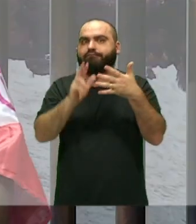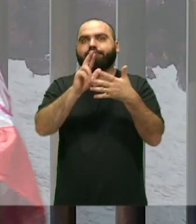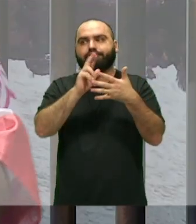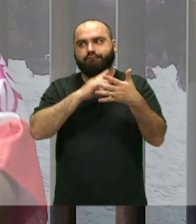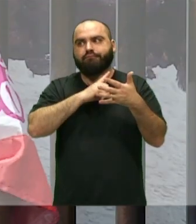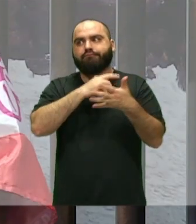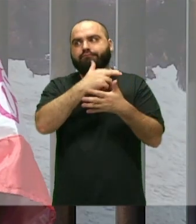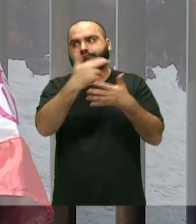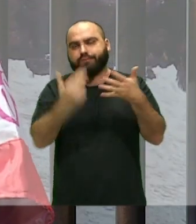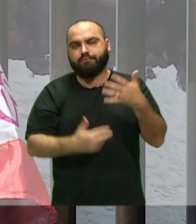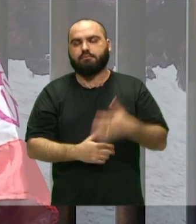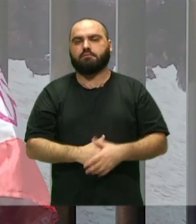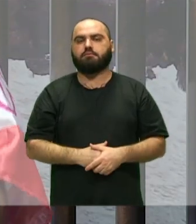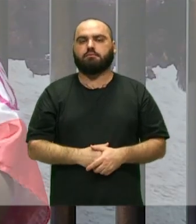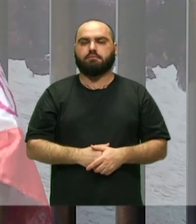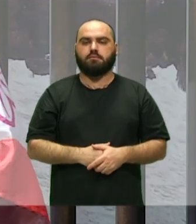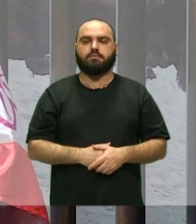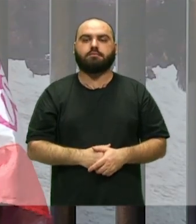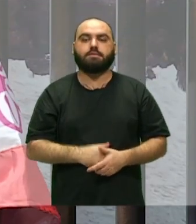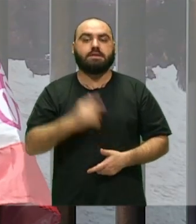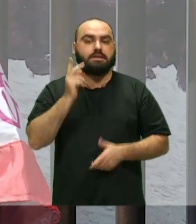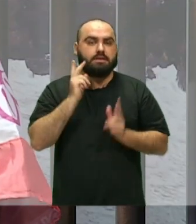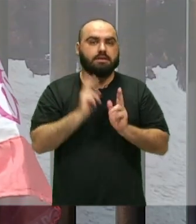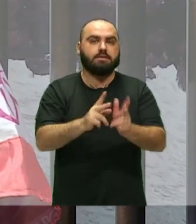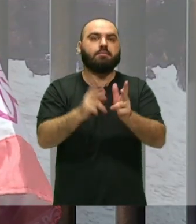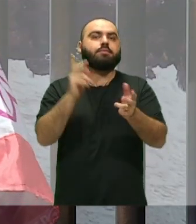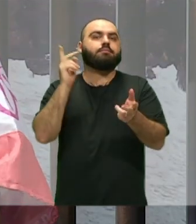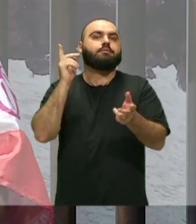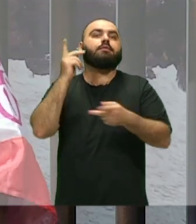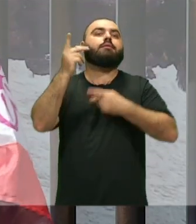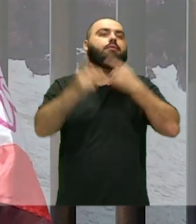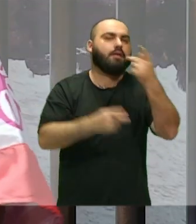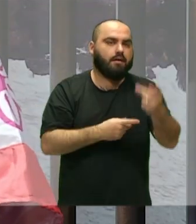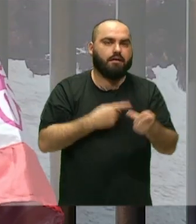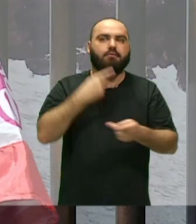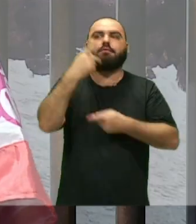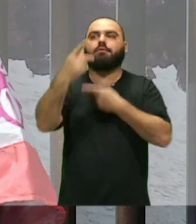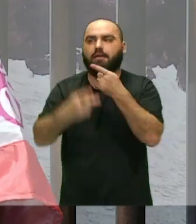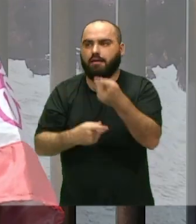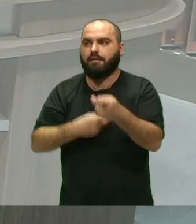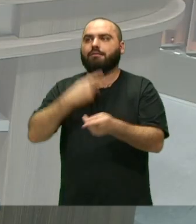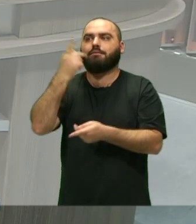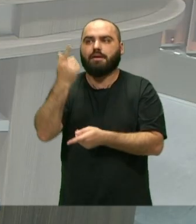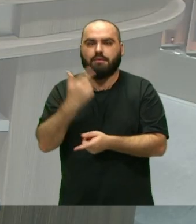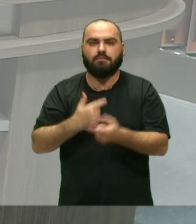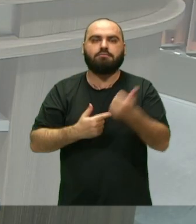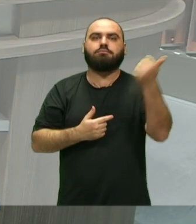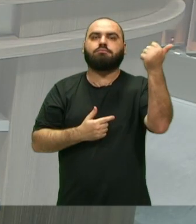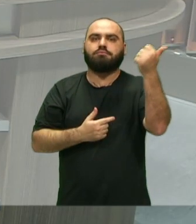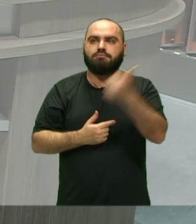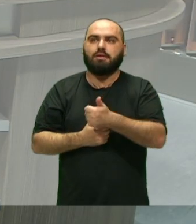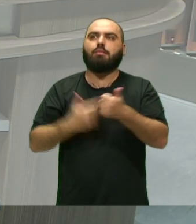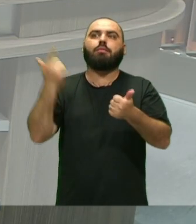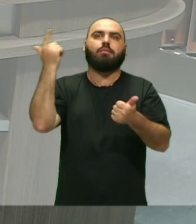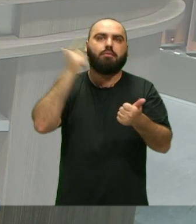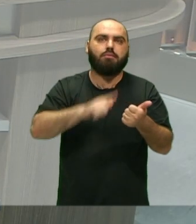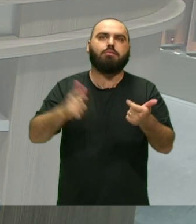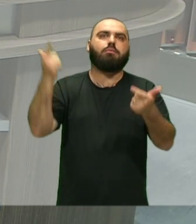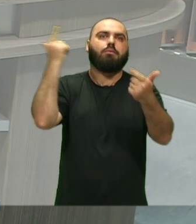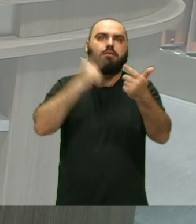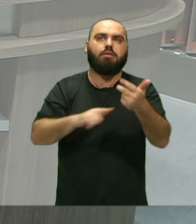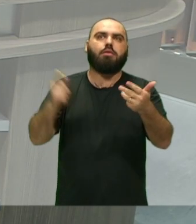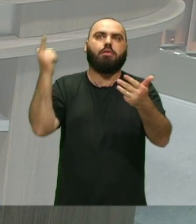tendo que sempre voltar pra refazer a nova a fala é constante é uma luta constante ainda mais com muitos